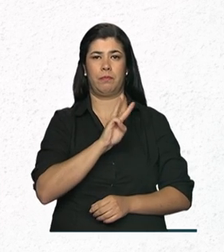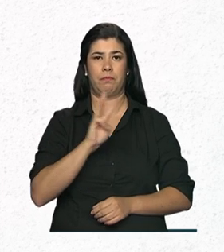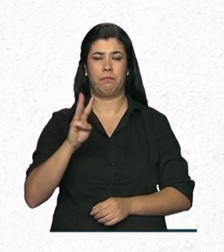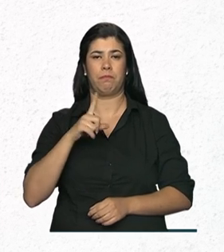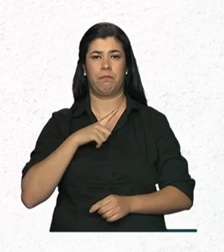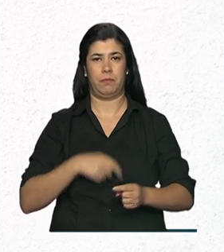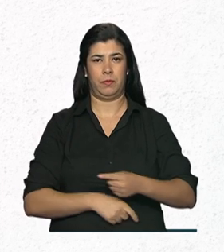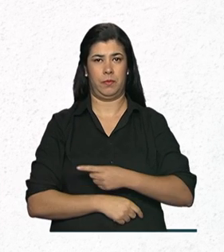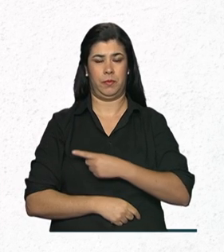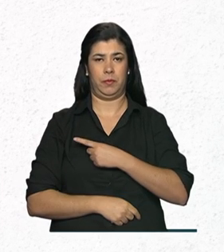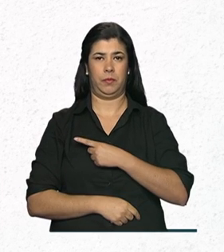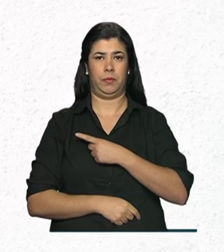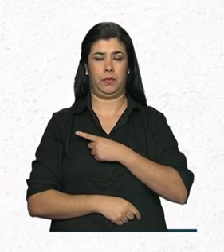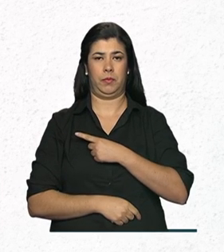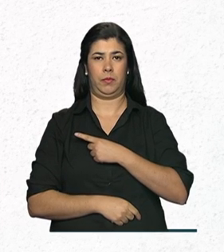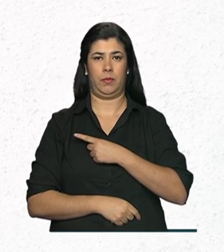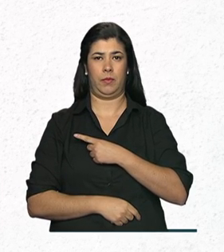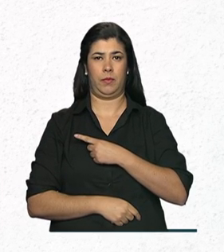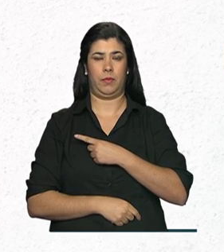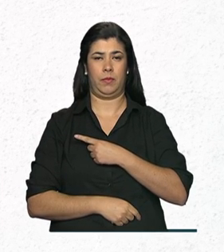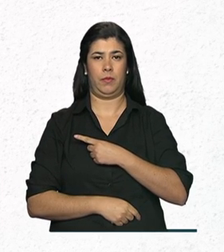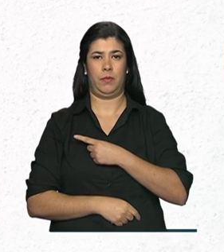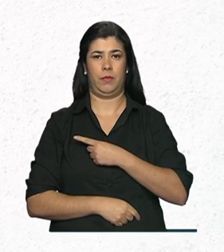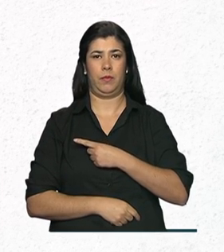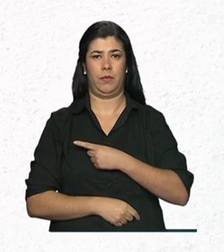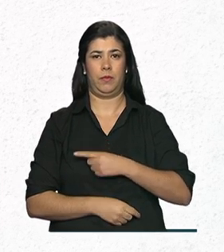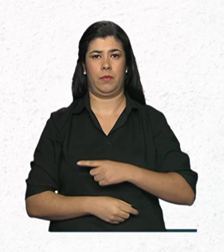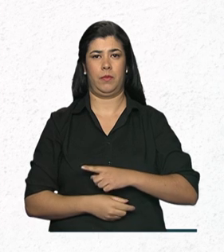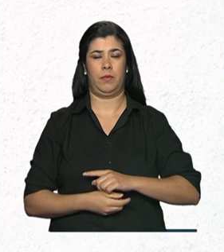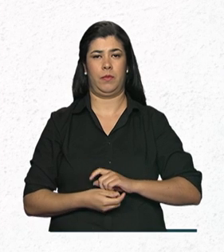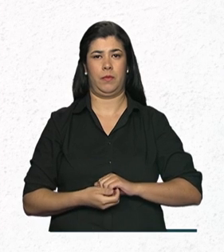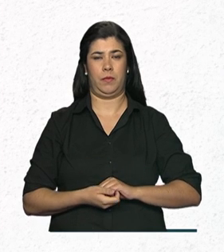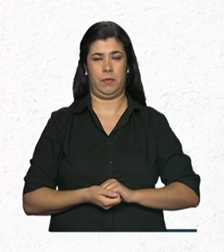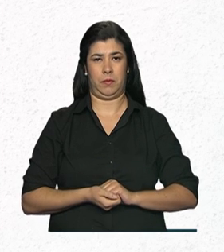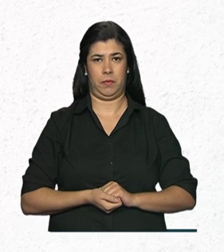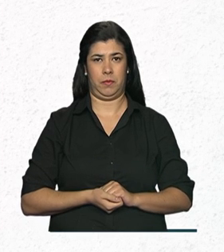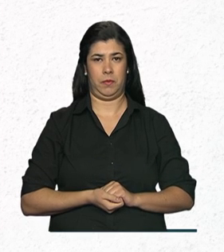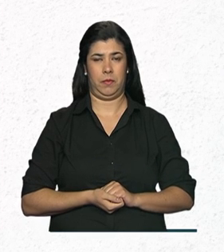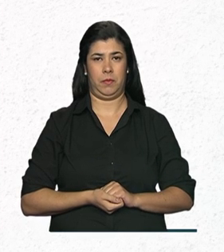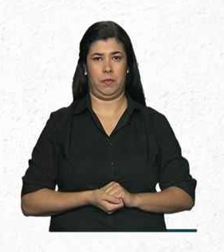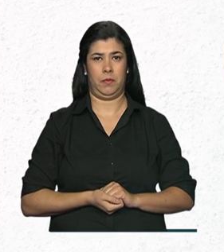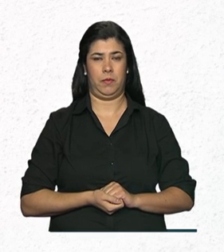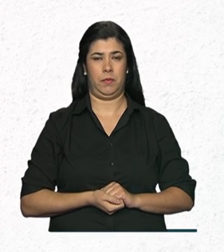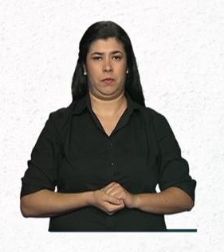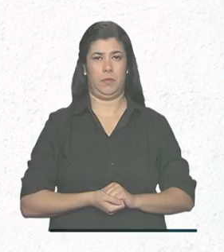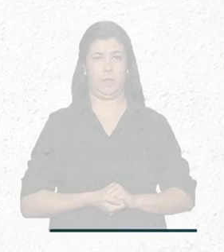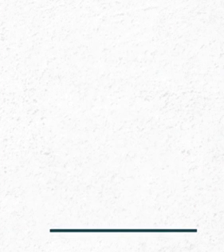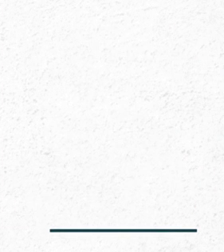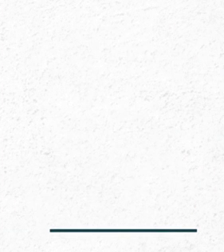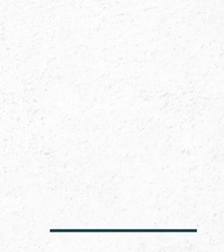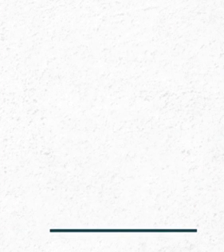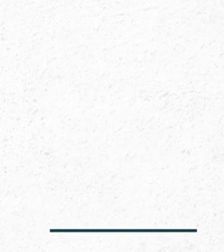www.icmbil.gov.br.pnb.